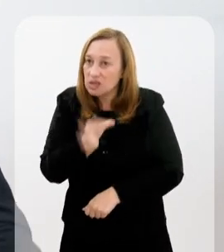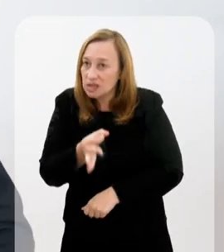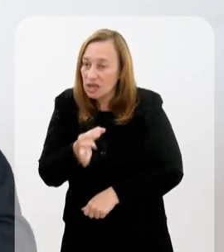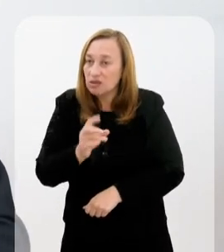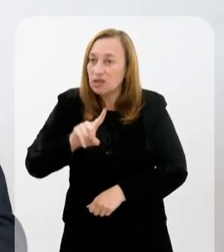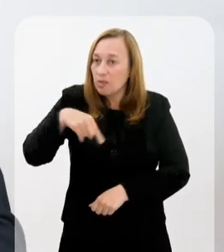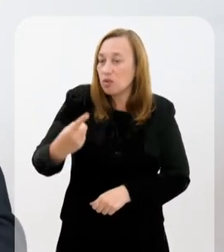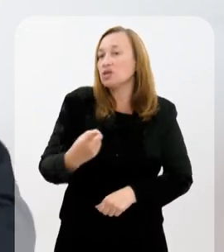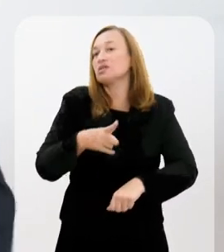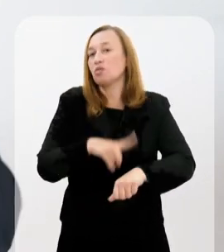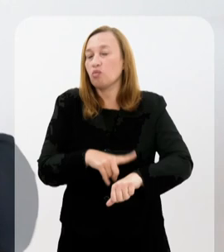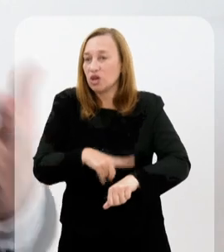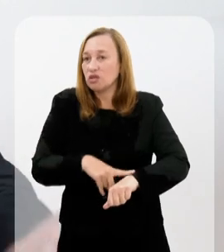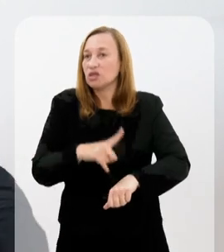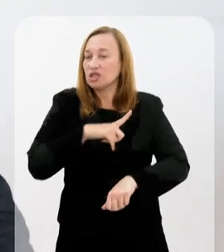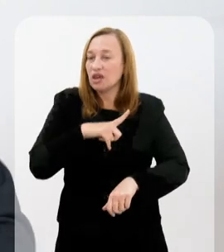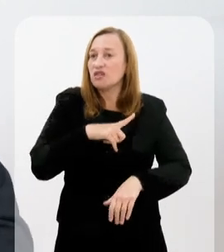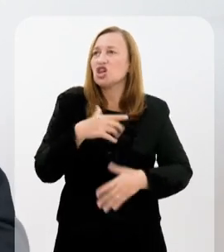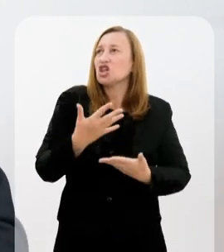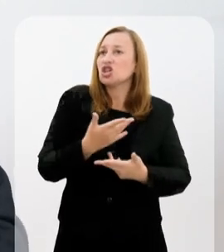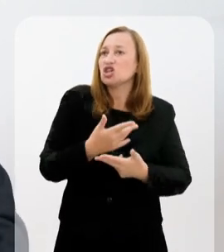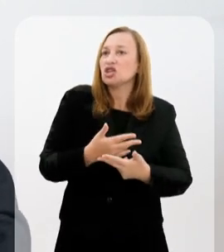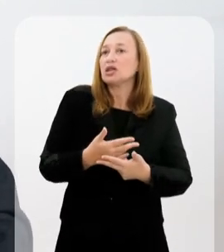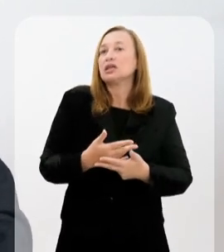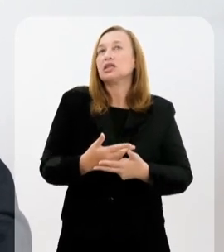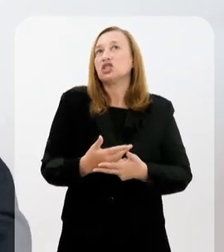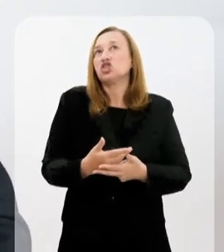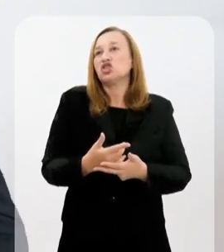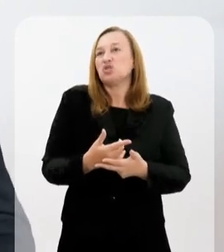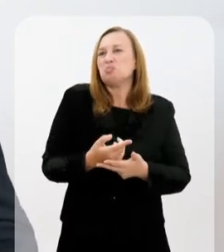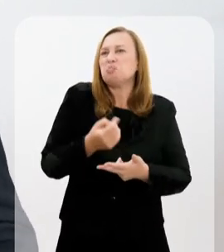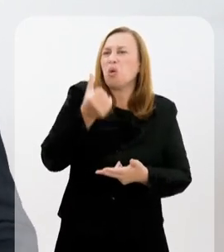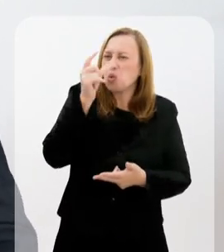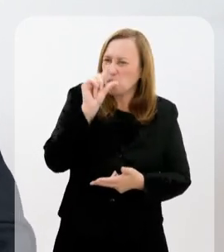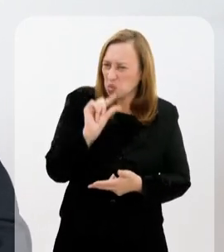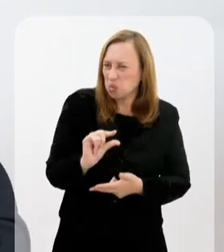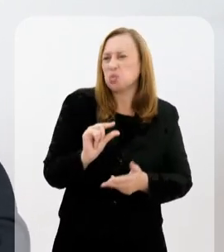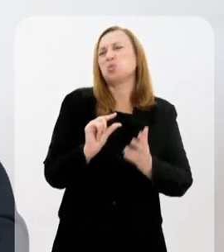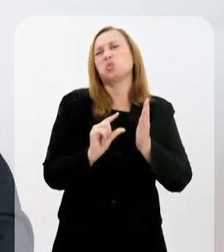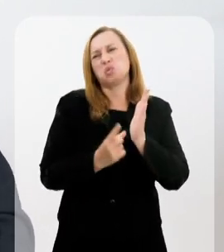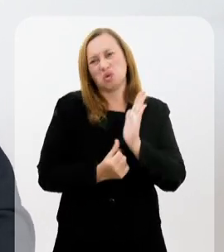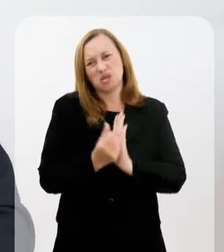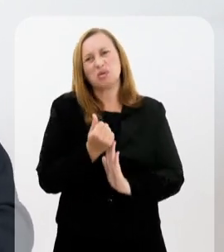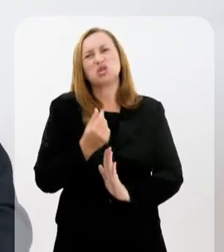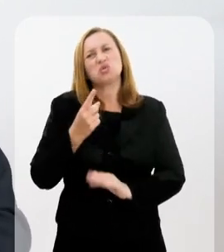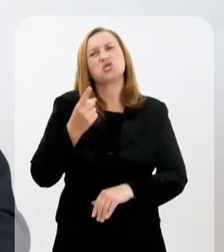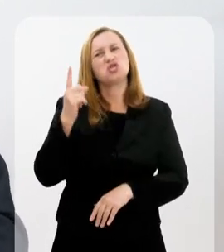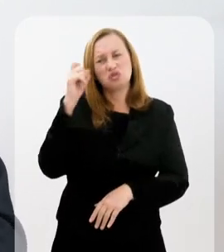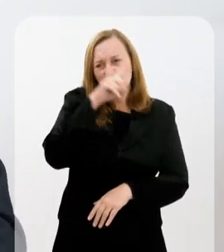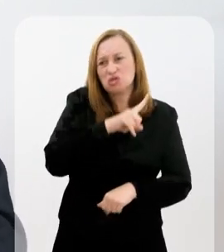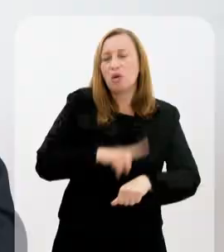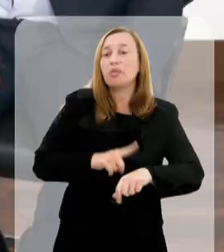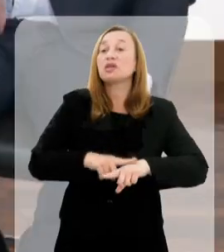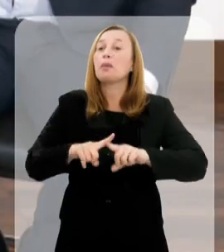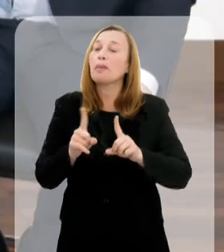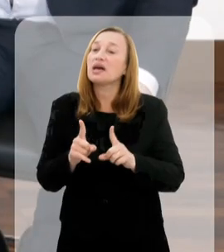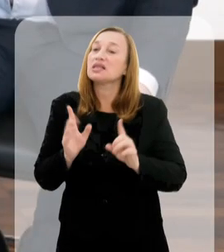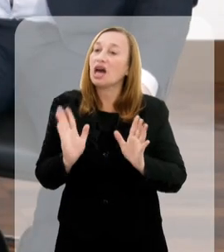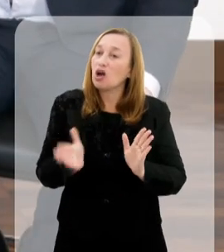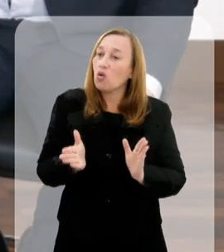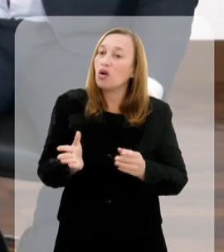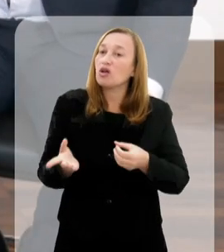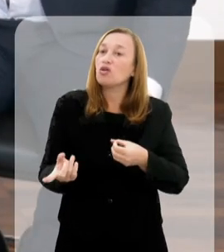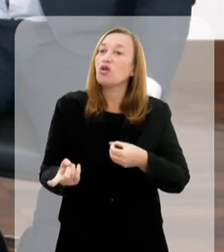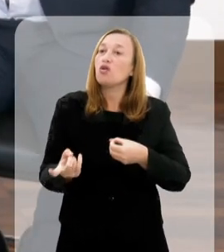investimentos necessários depois desse momento aí que a gente teve de muito baixa de orçamento, né? Foi um momento bem difícil, mas a gente